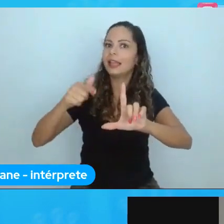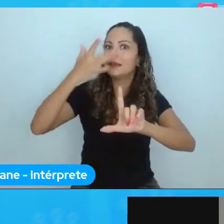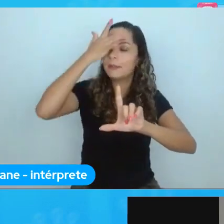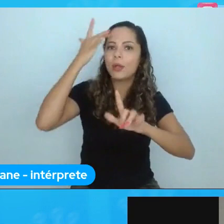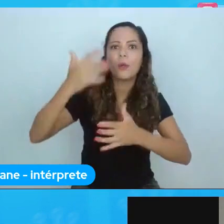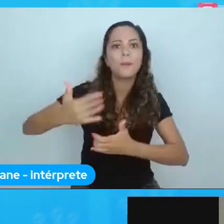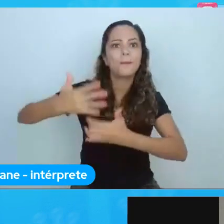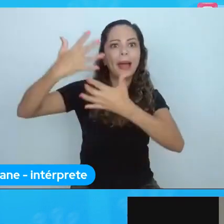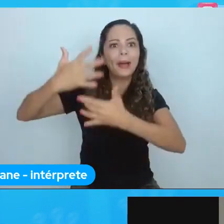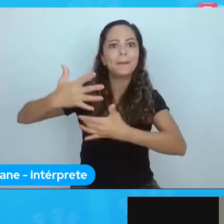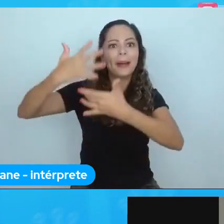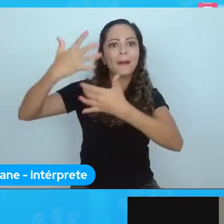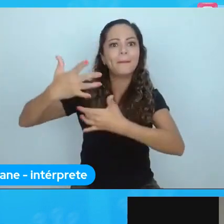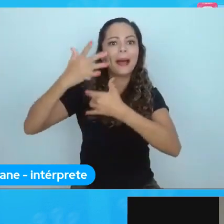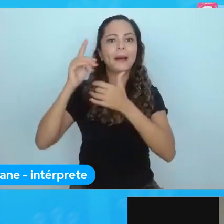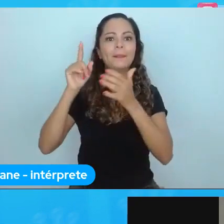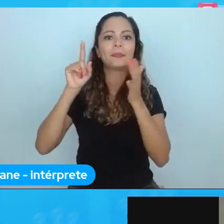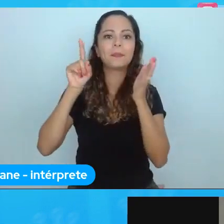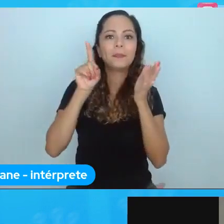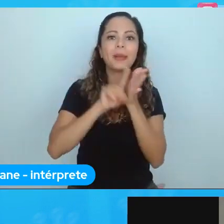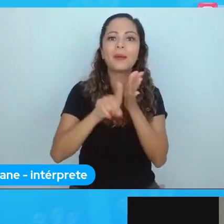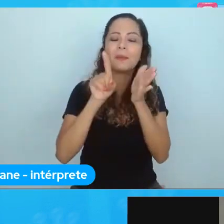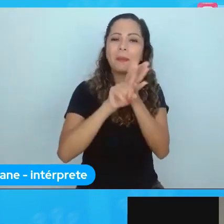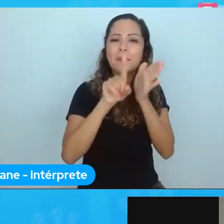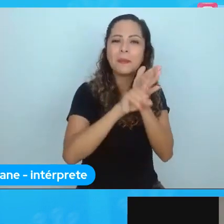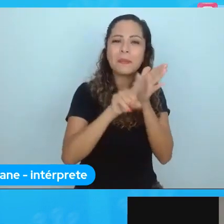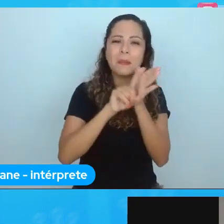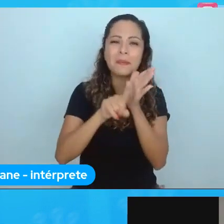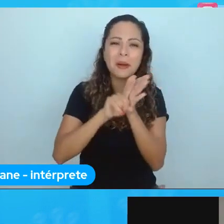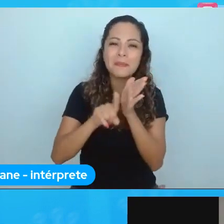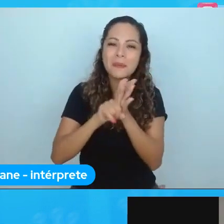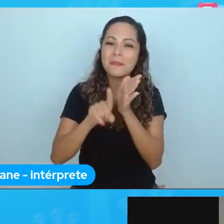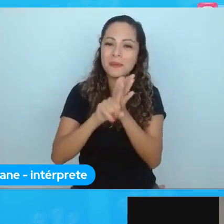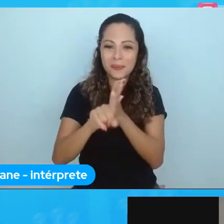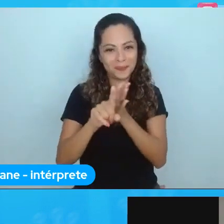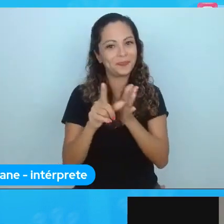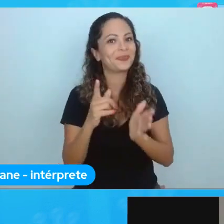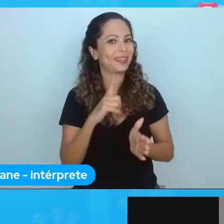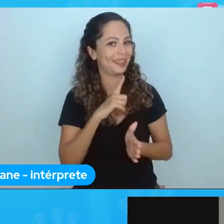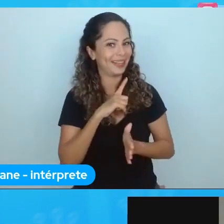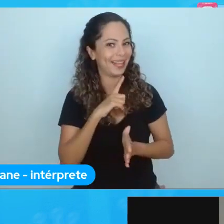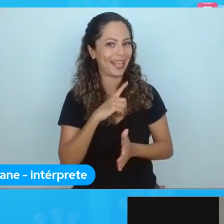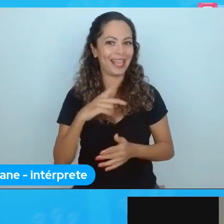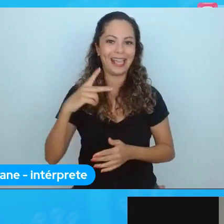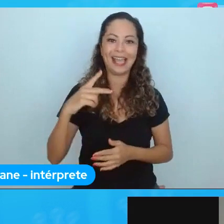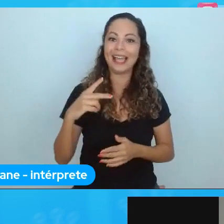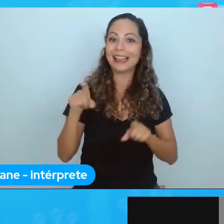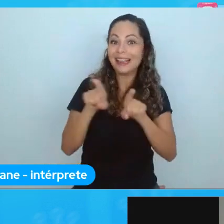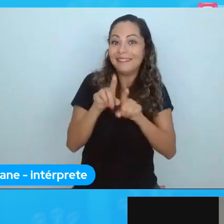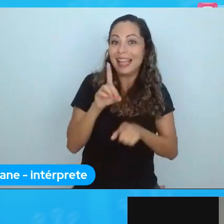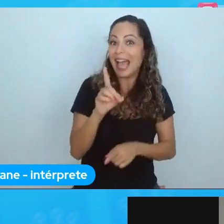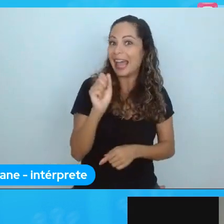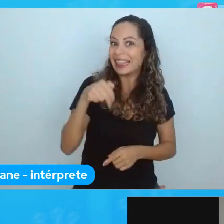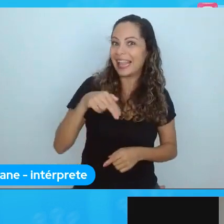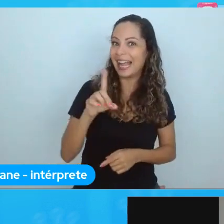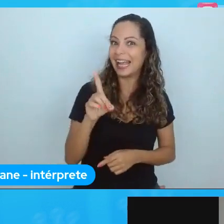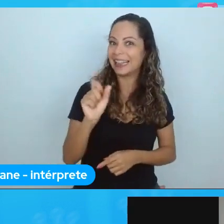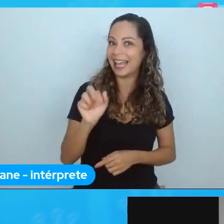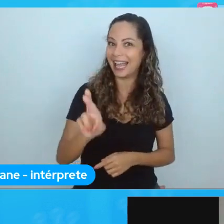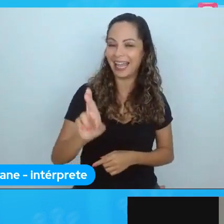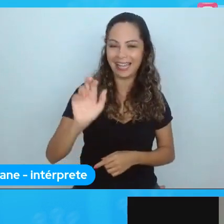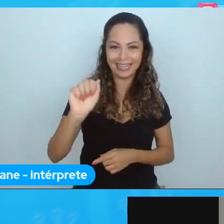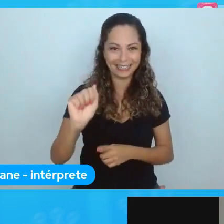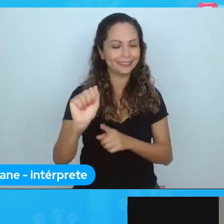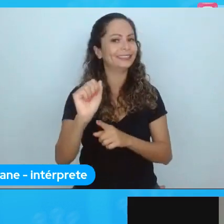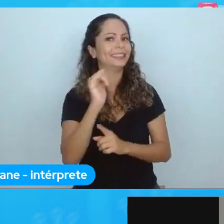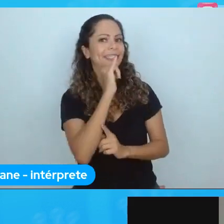perguntas, vou logo falar do nosso, da Pileides, Dandara, que mandou avisar a Elaine, que a